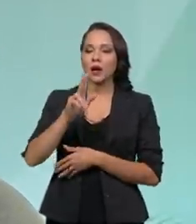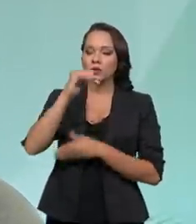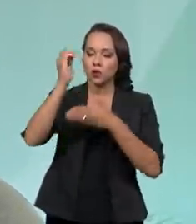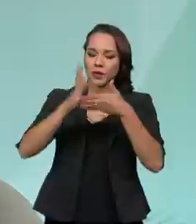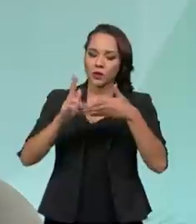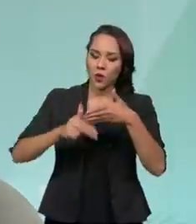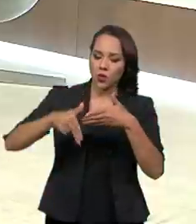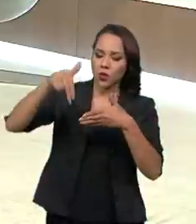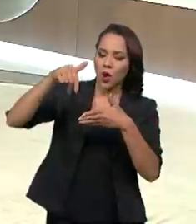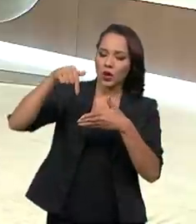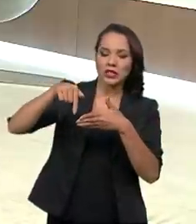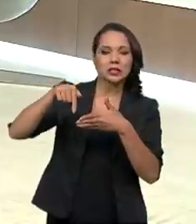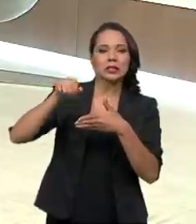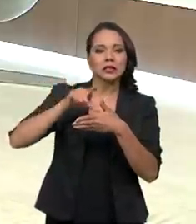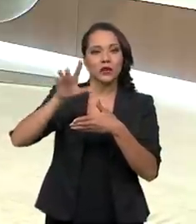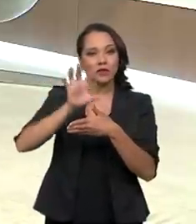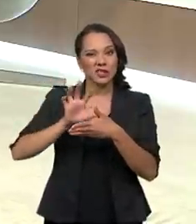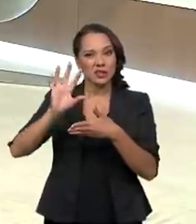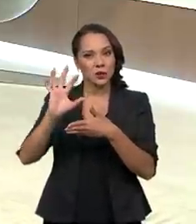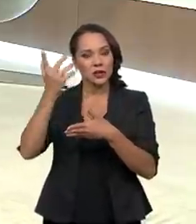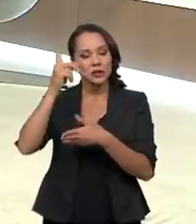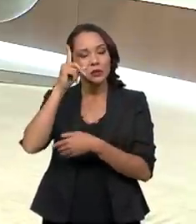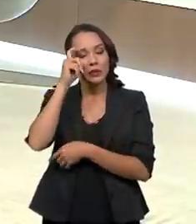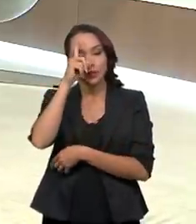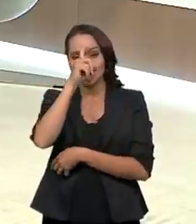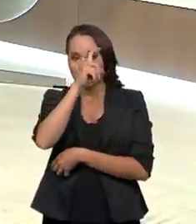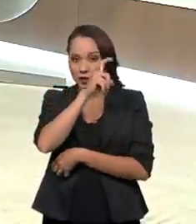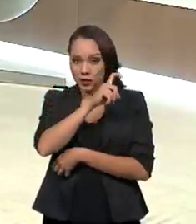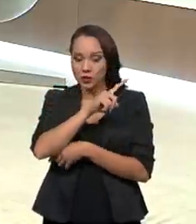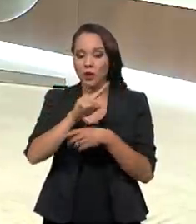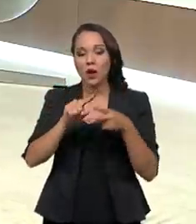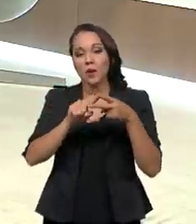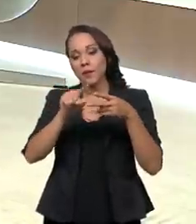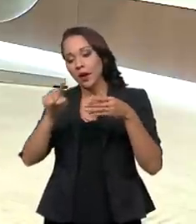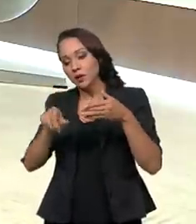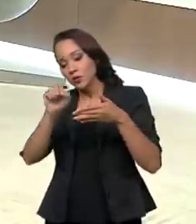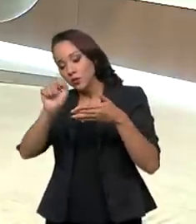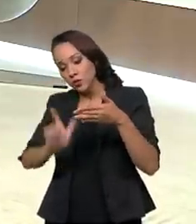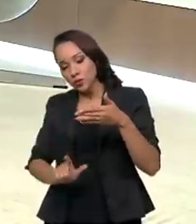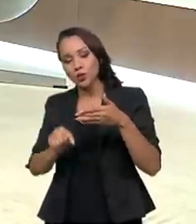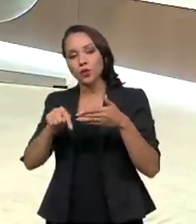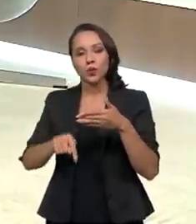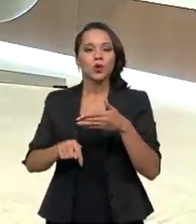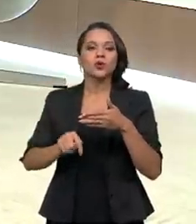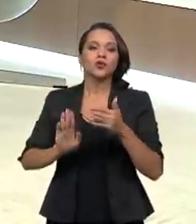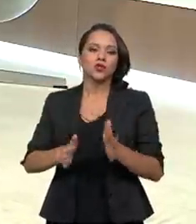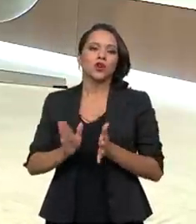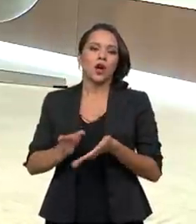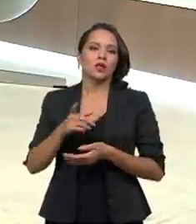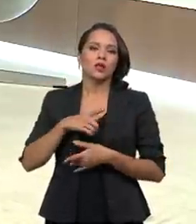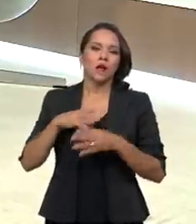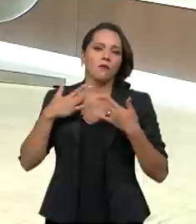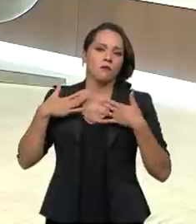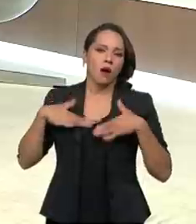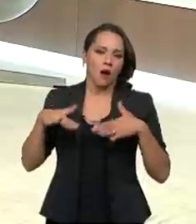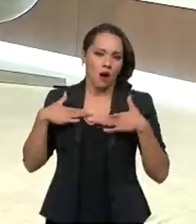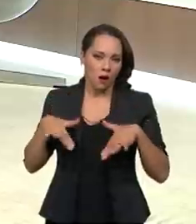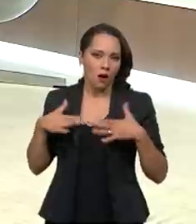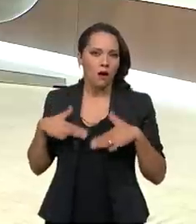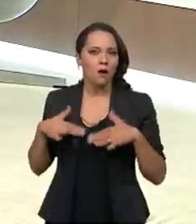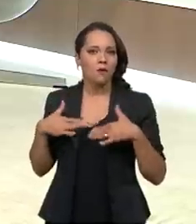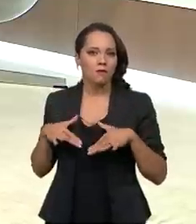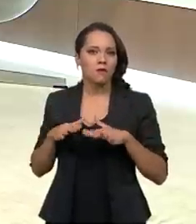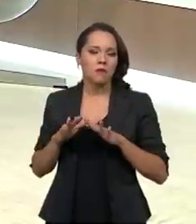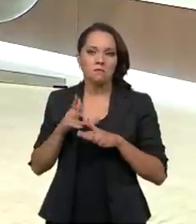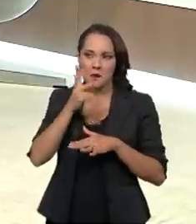vamos dizer, ficou numa situação bastante difícil, enquanto a parte sul do país estava de uma maneira mais,